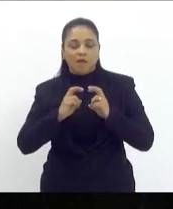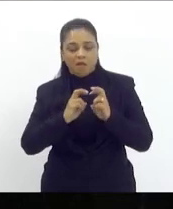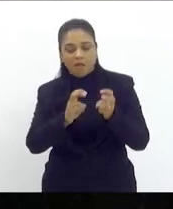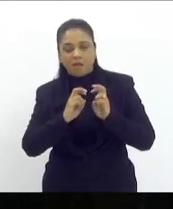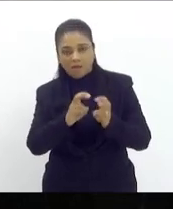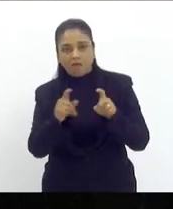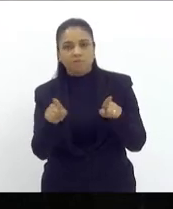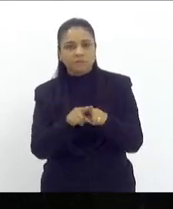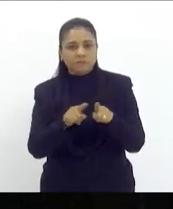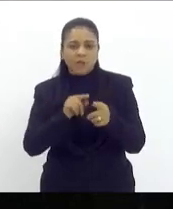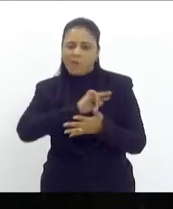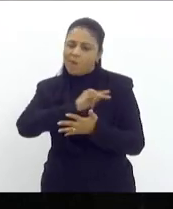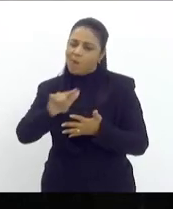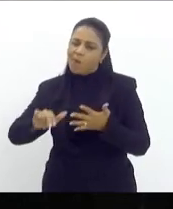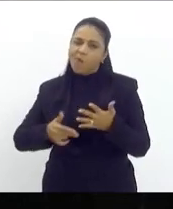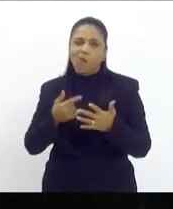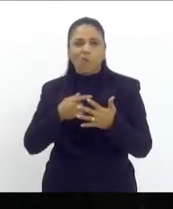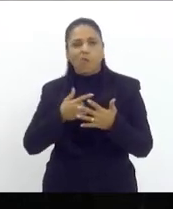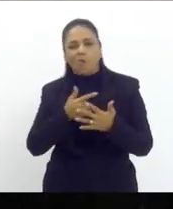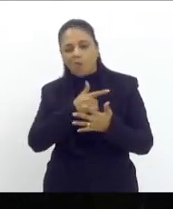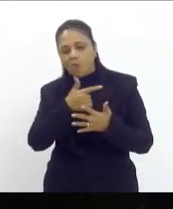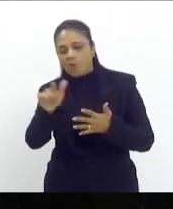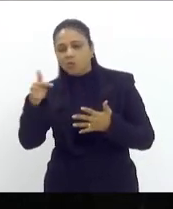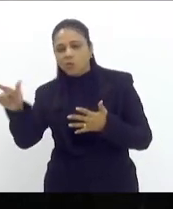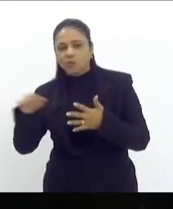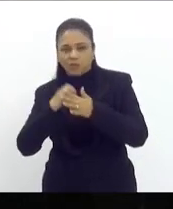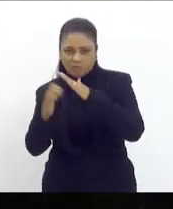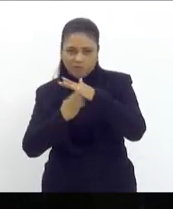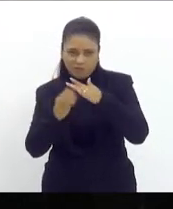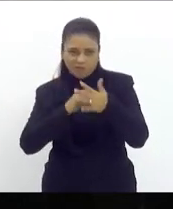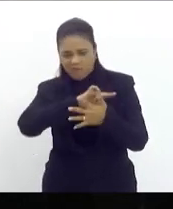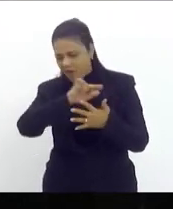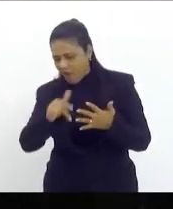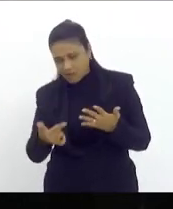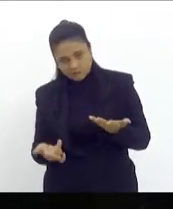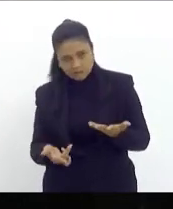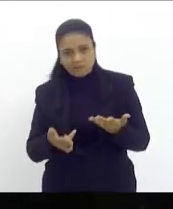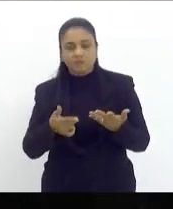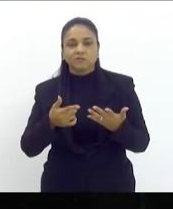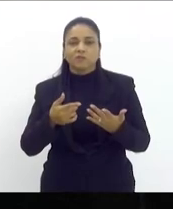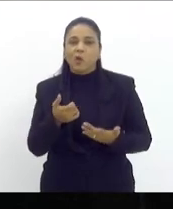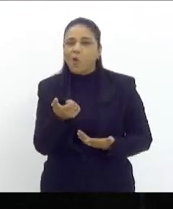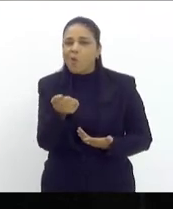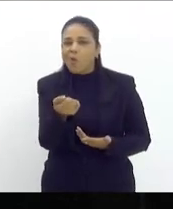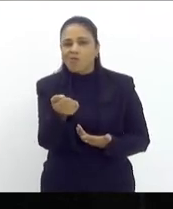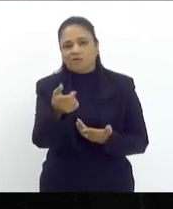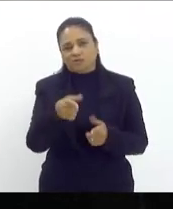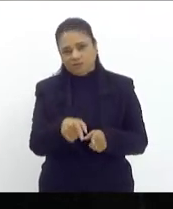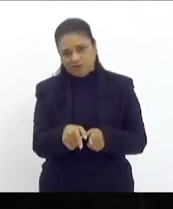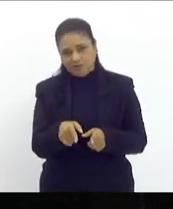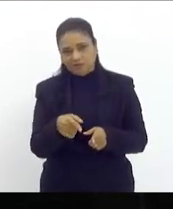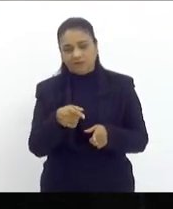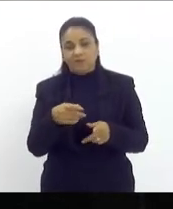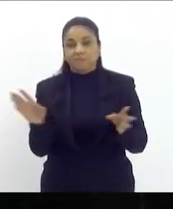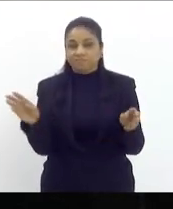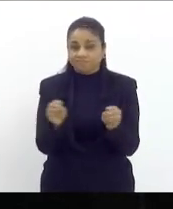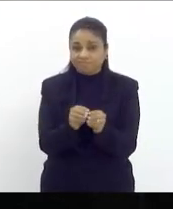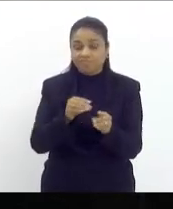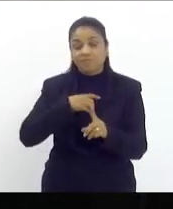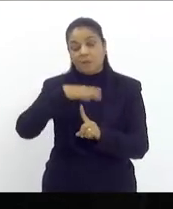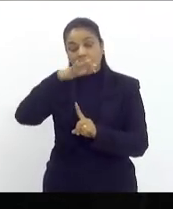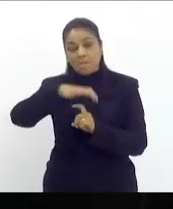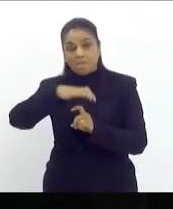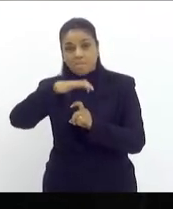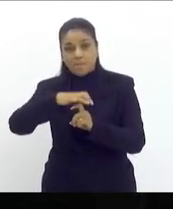outros e outras covardias que tem feito e aí por isso para encerrar presidente quero falar com o povo de Paraíba do Sul